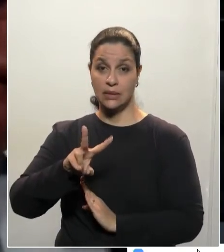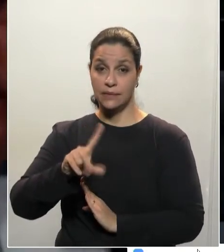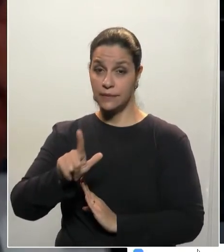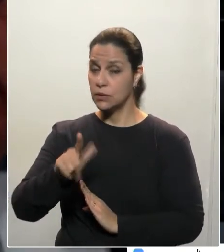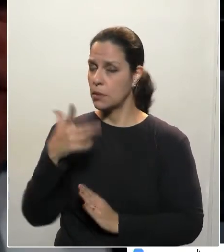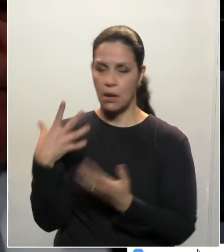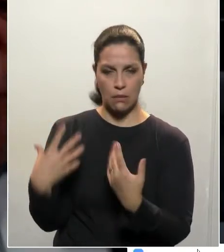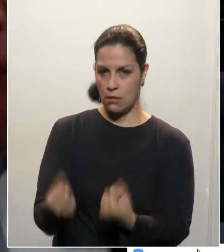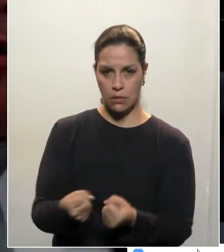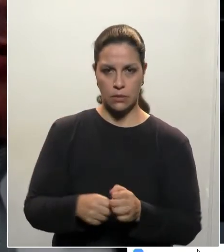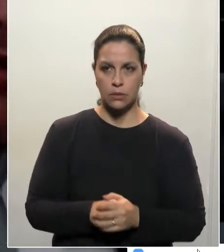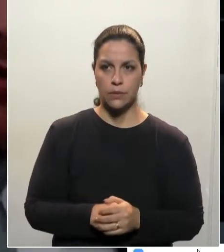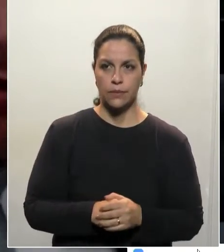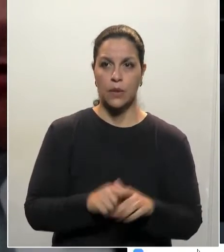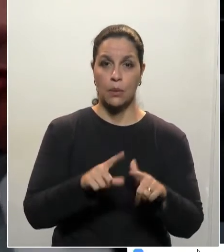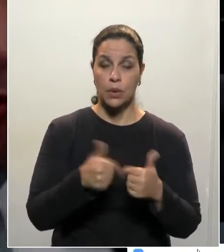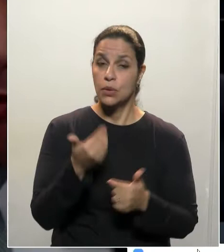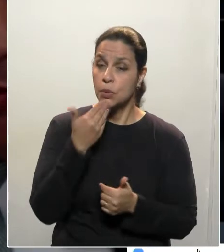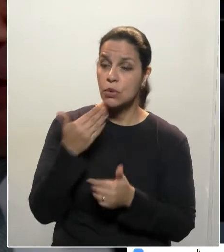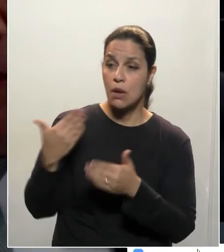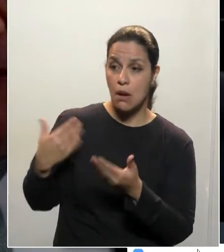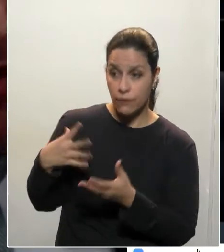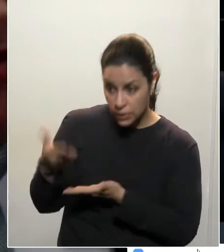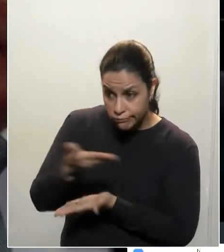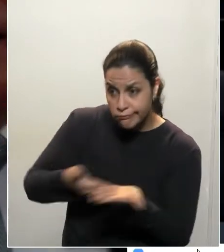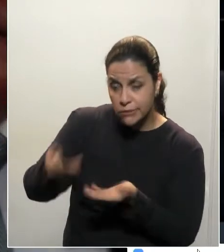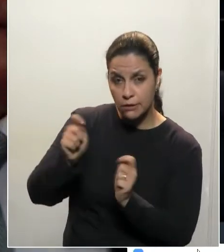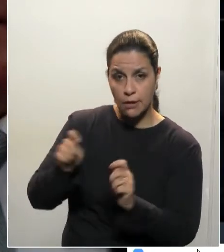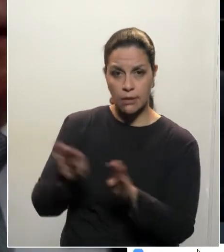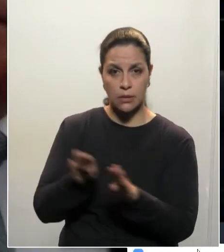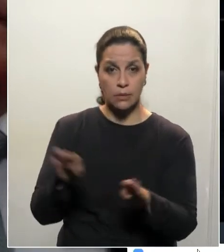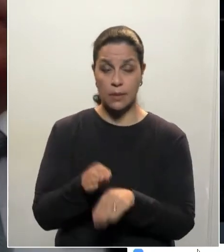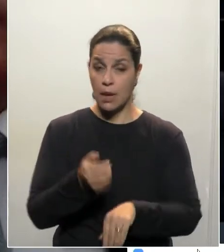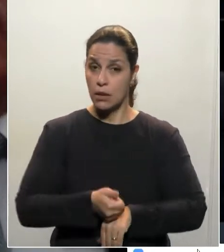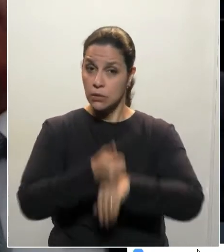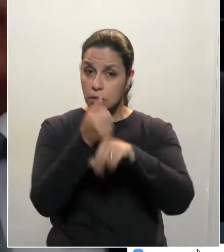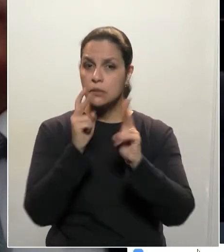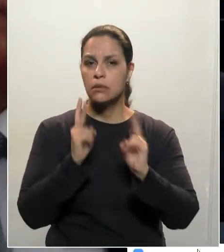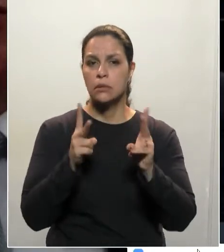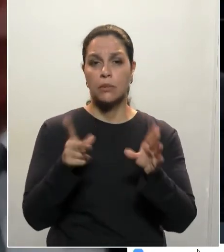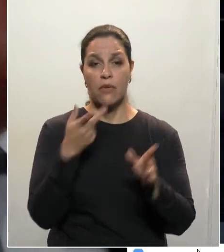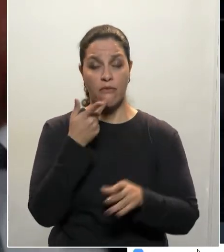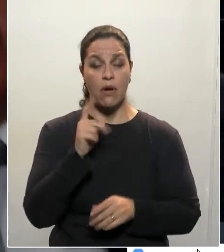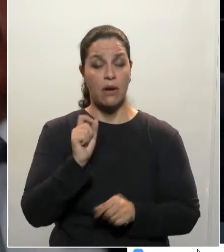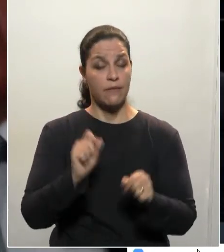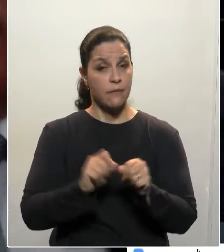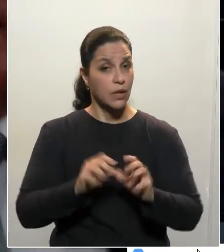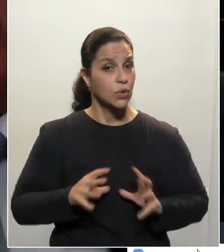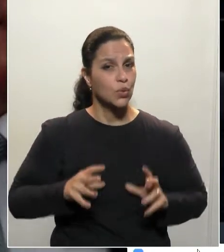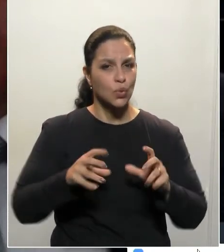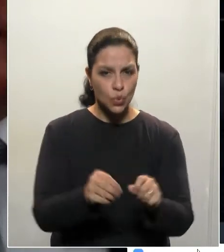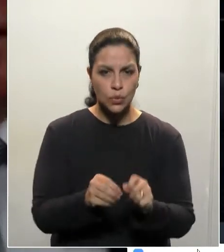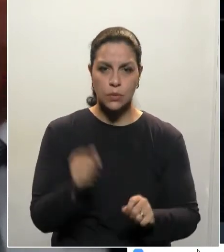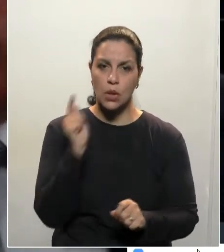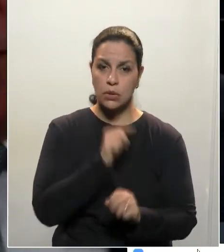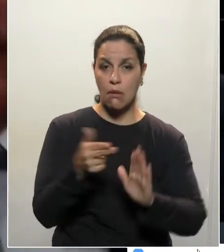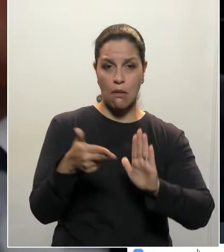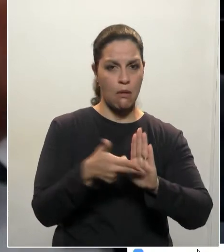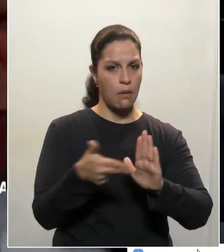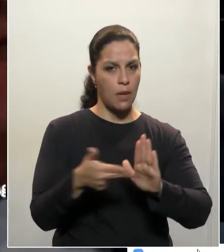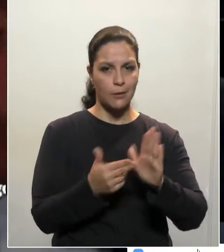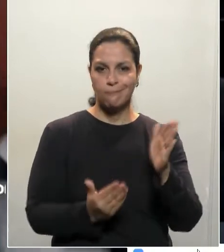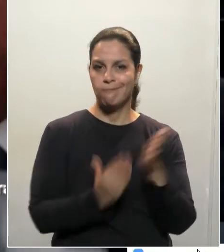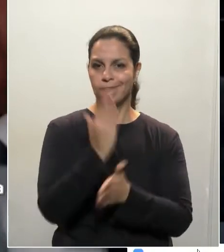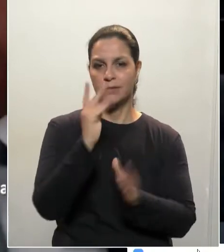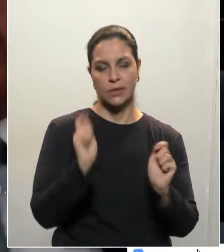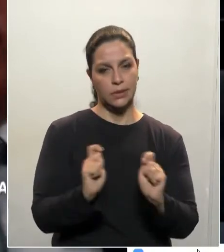pedi colaboração de todos, mas essa liderança sempre faz de tudo para que as emendas aqui fosse